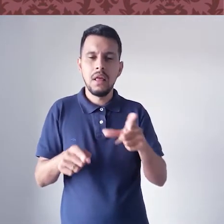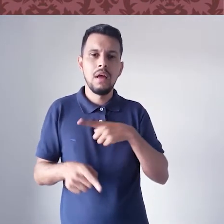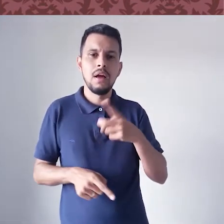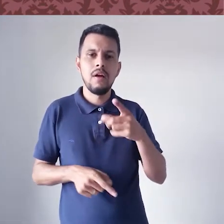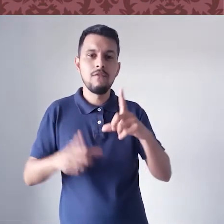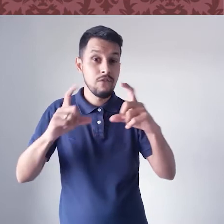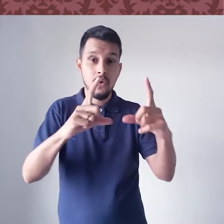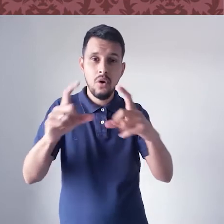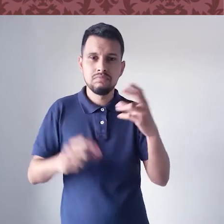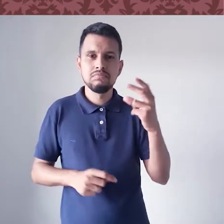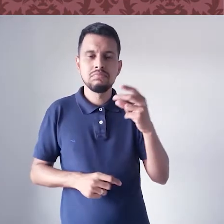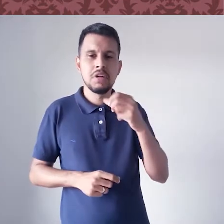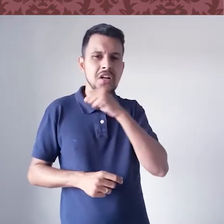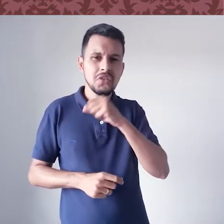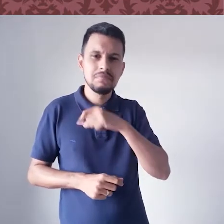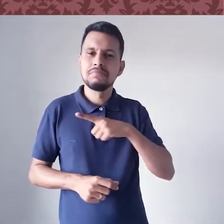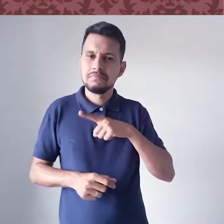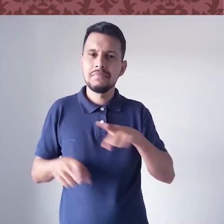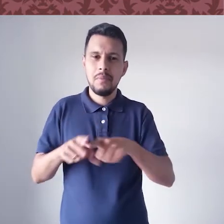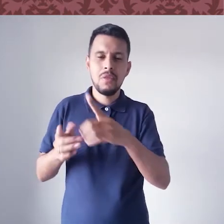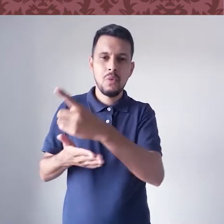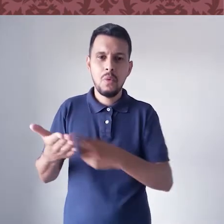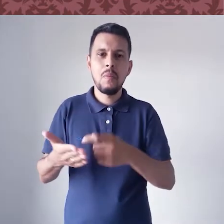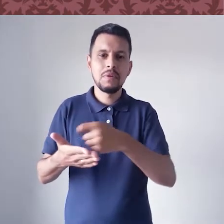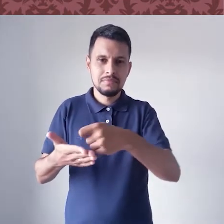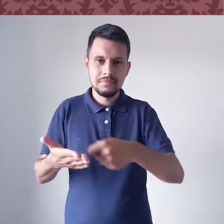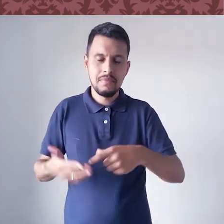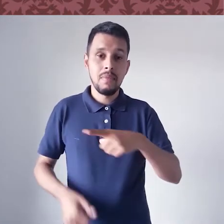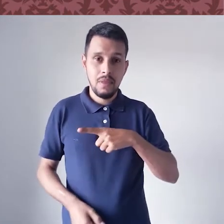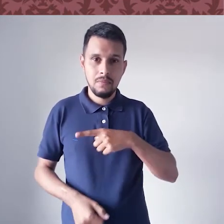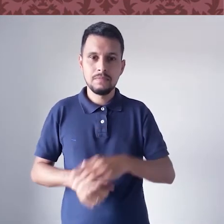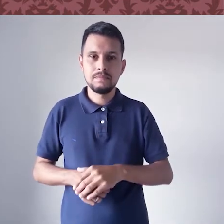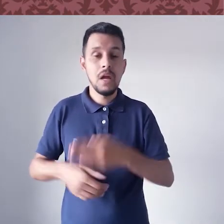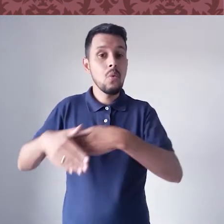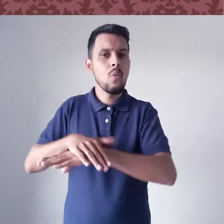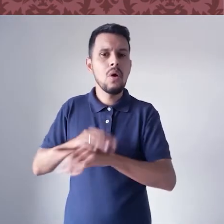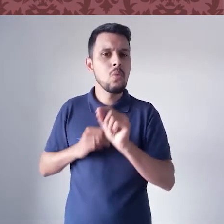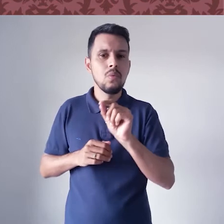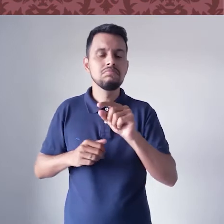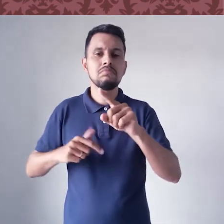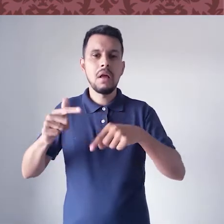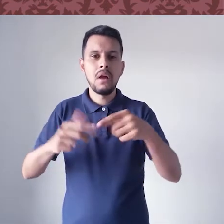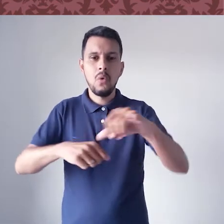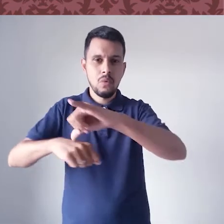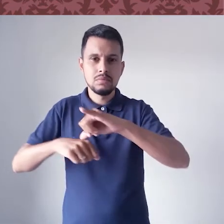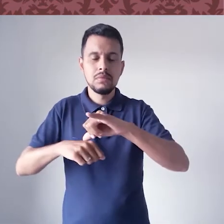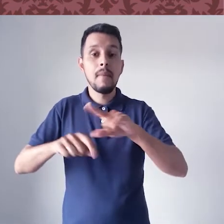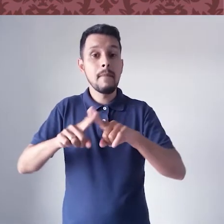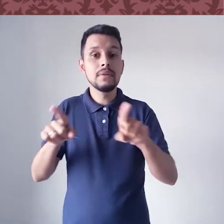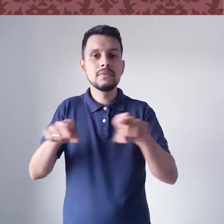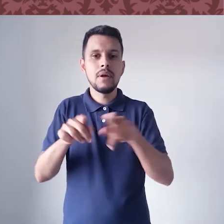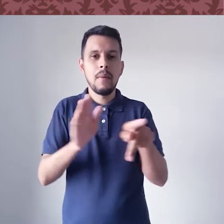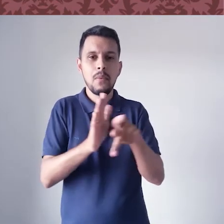bastante antigos, quanto de documentação escrita. Esse arquivo é relacionado às coleções, mas tem também